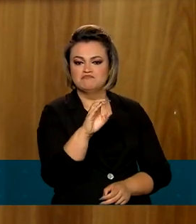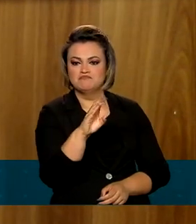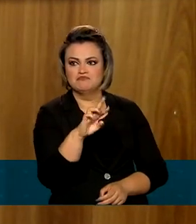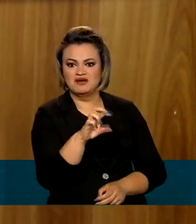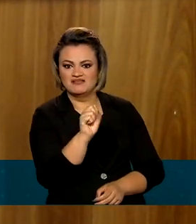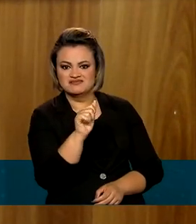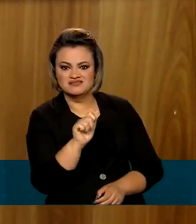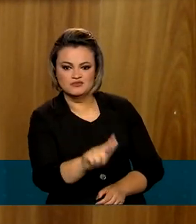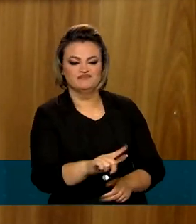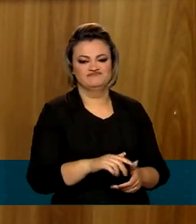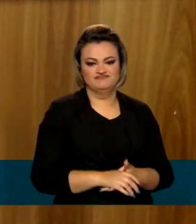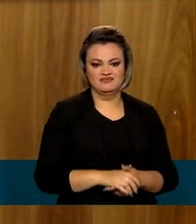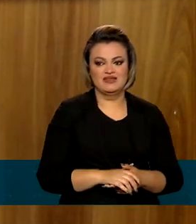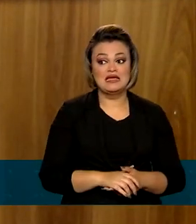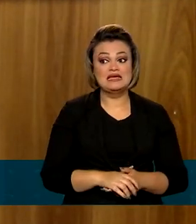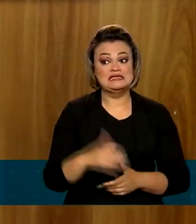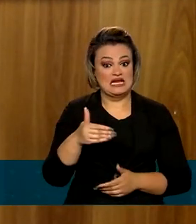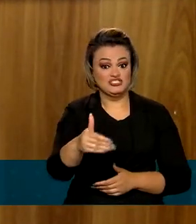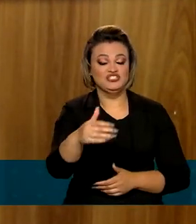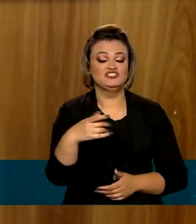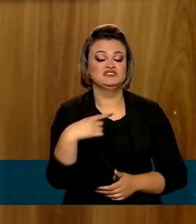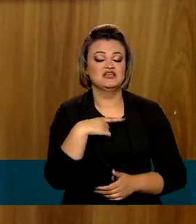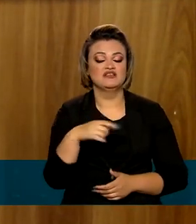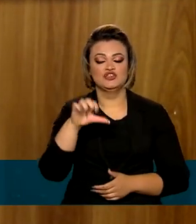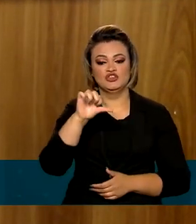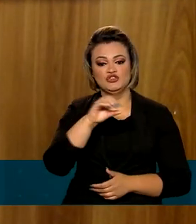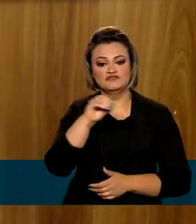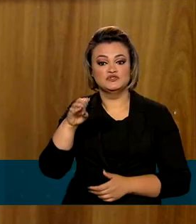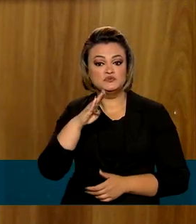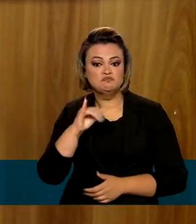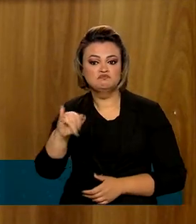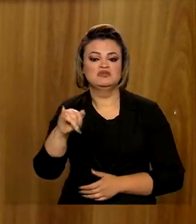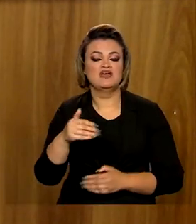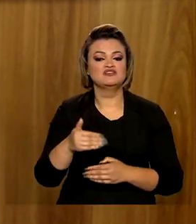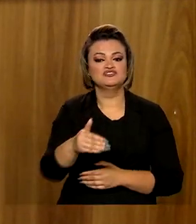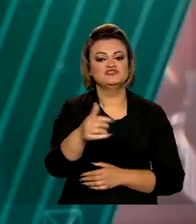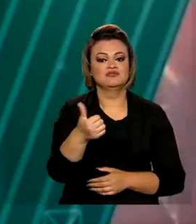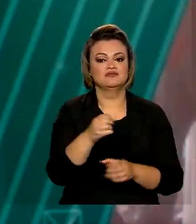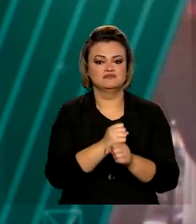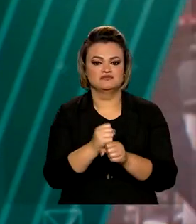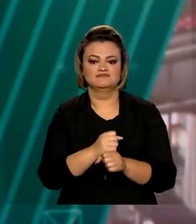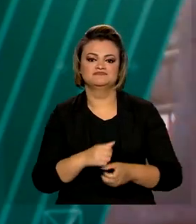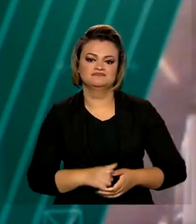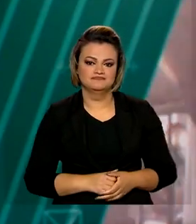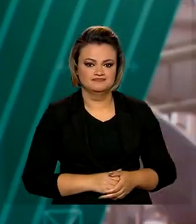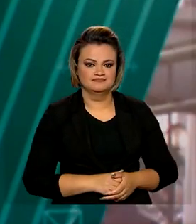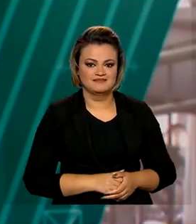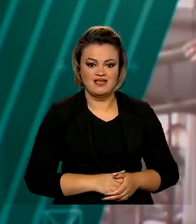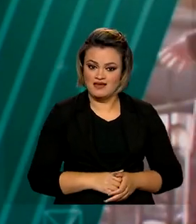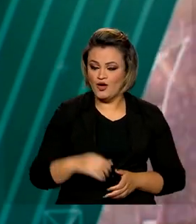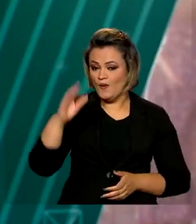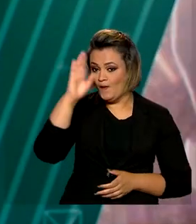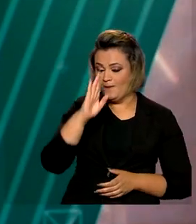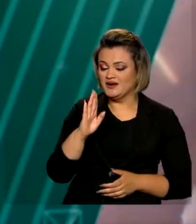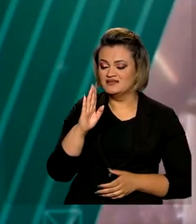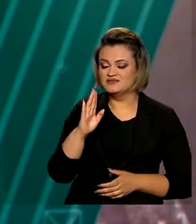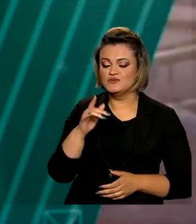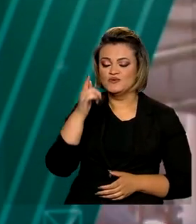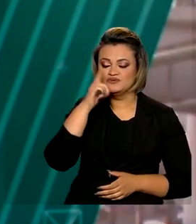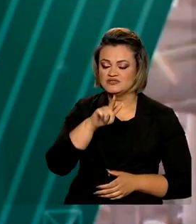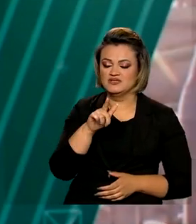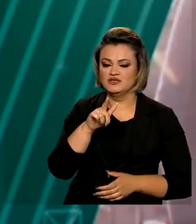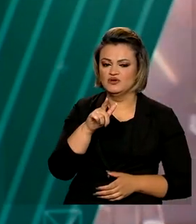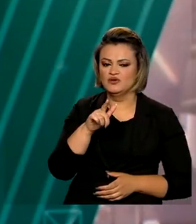mais 900 bilhões para os próximos 10 anos. O Brasil exportou 14